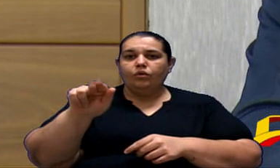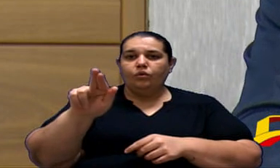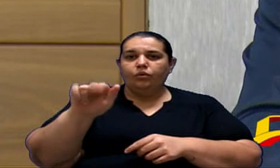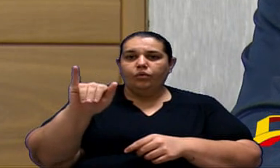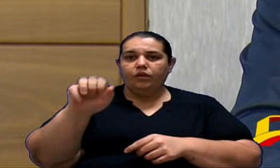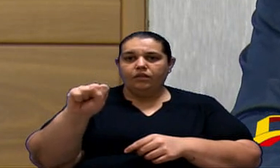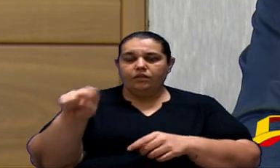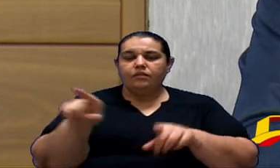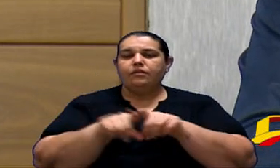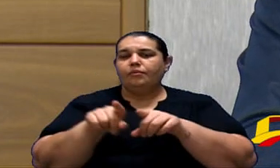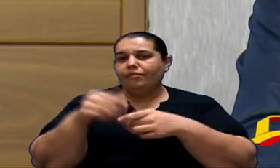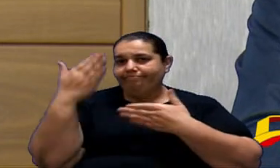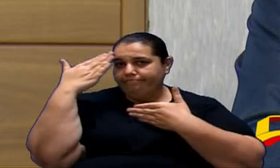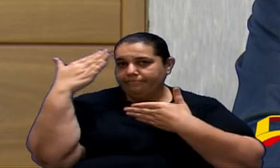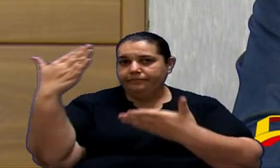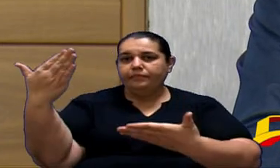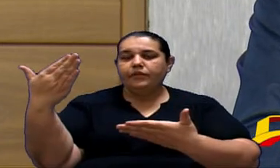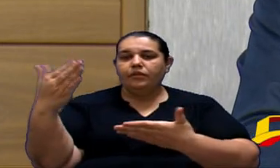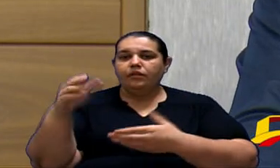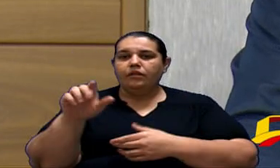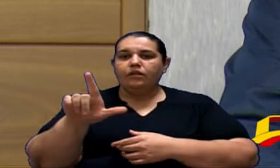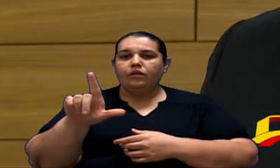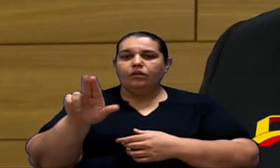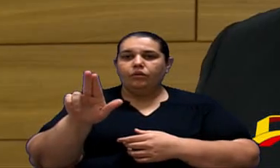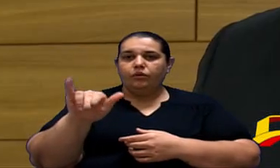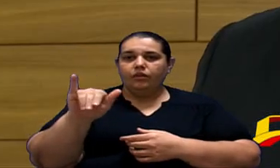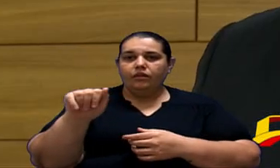obrigado Sua presença Luiz Alberto